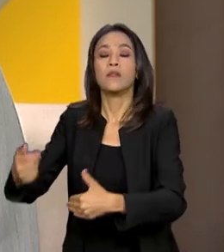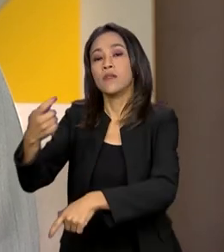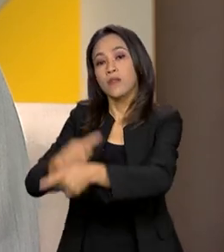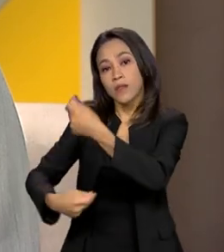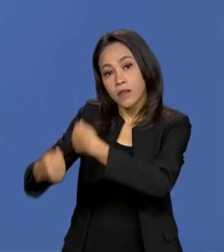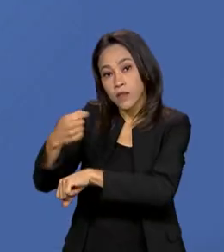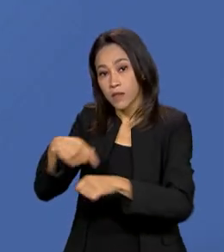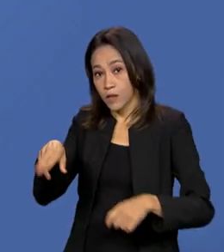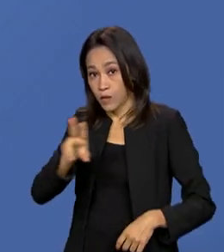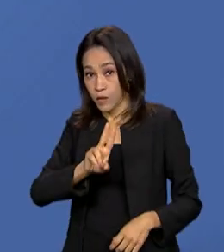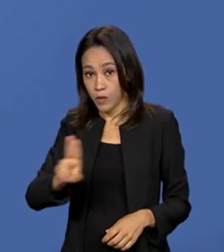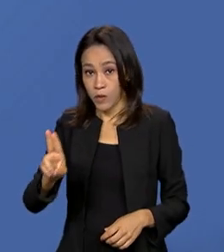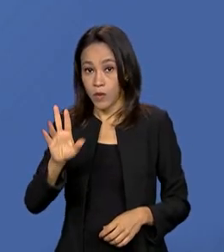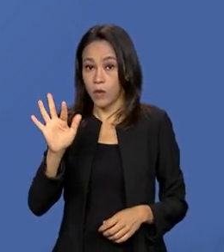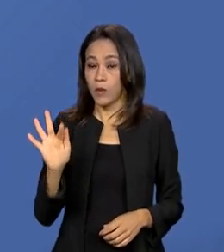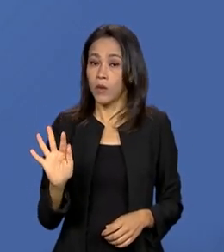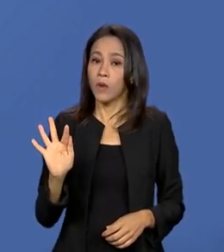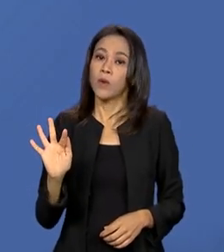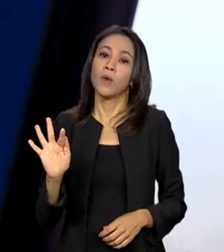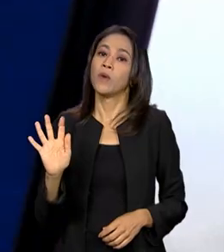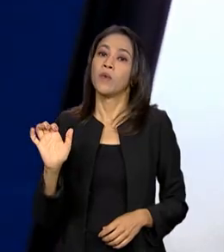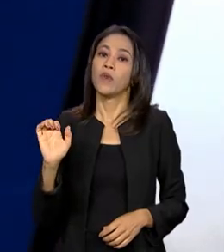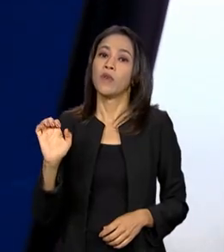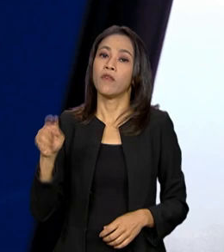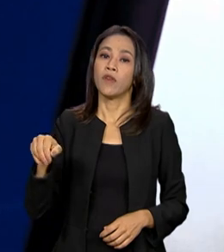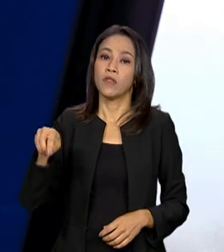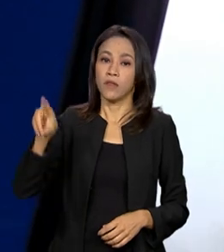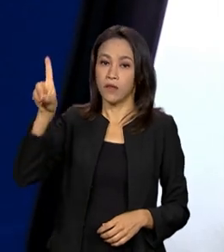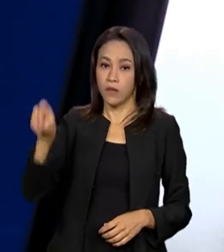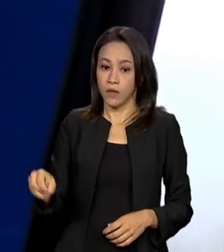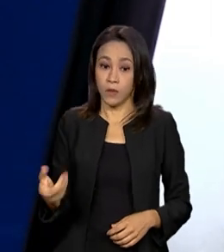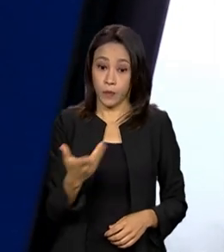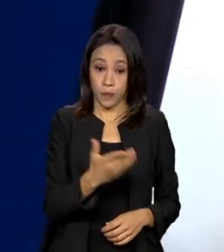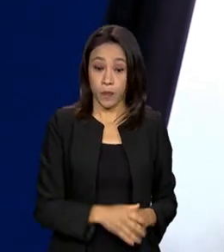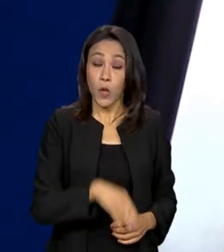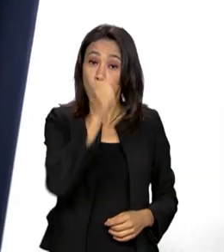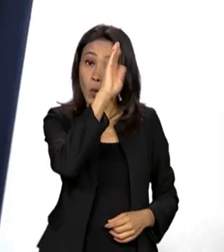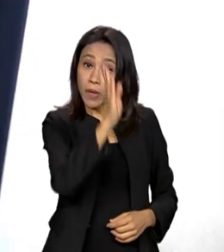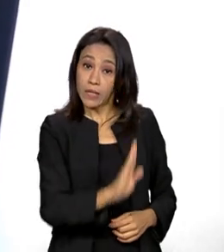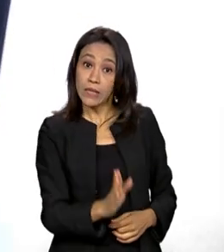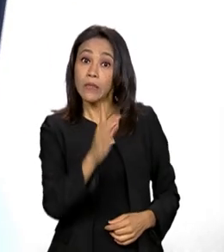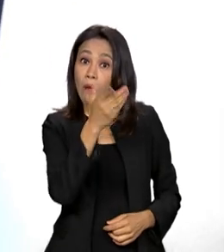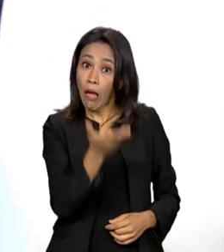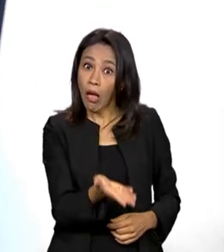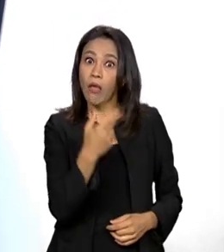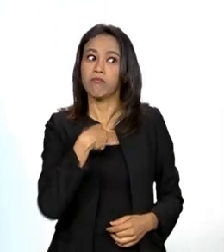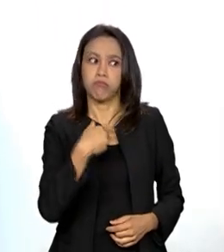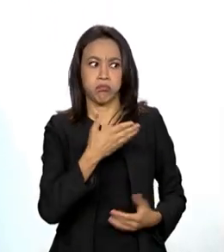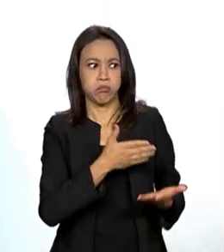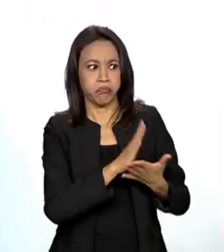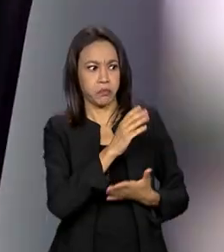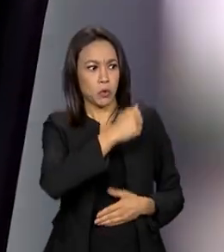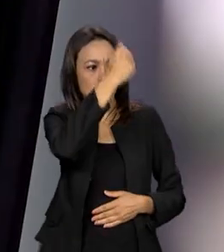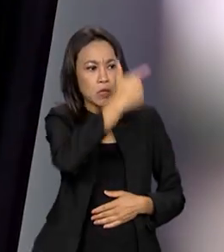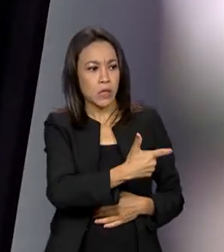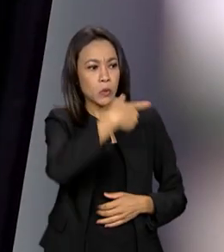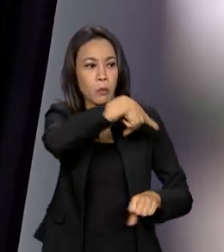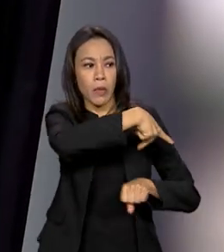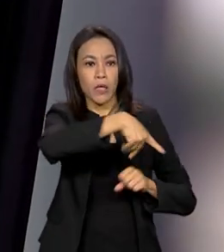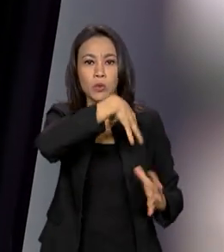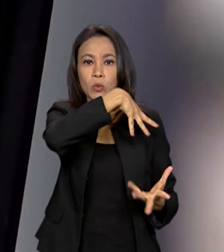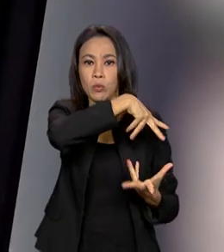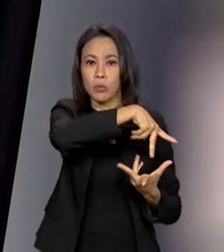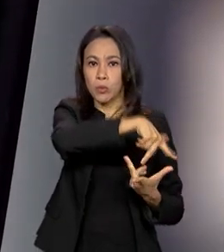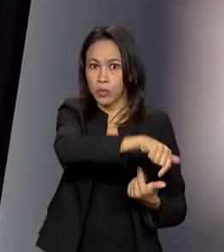Coelho. O Brasil acabou de ser classificado pelo Banco Mundial como o segundo país do planeta em